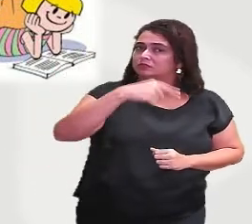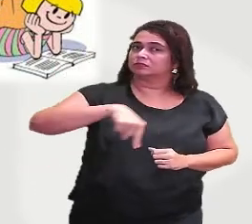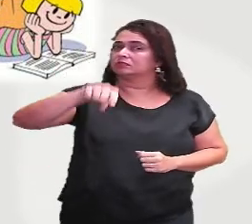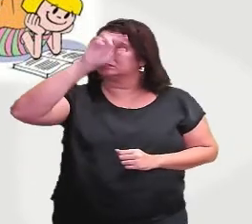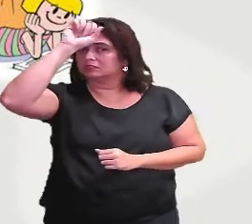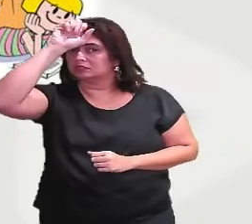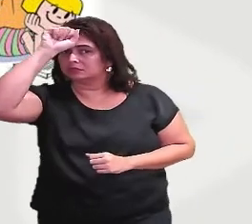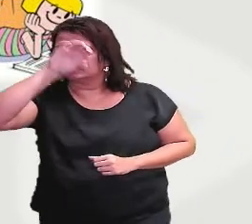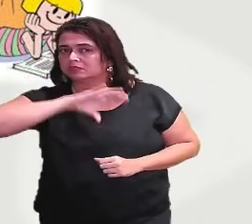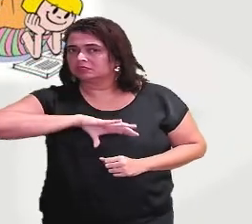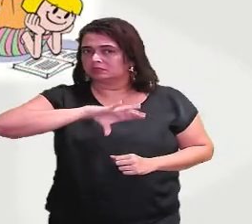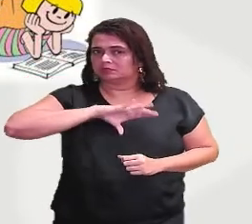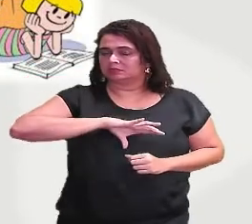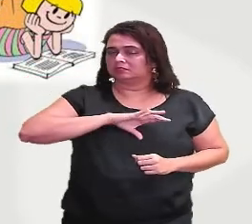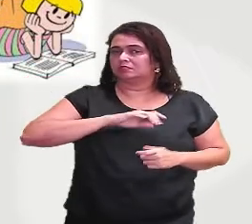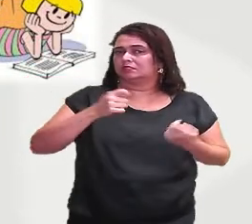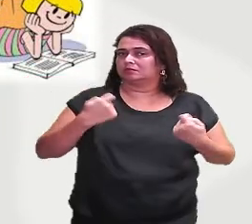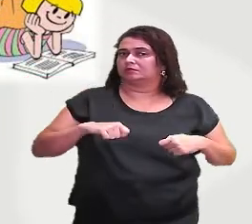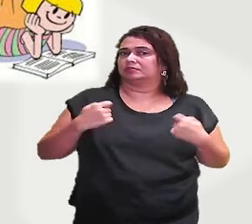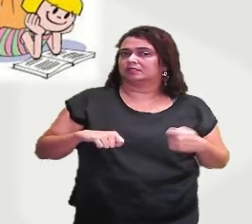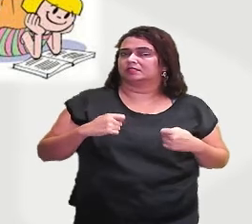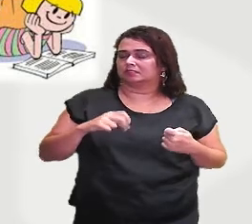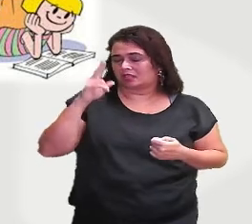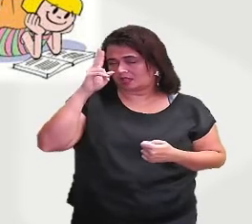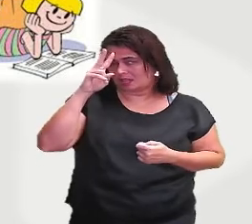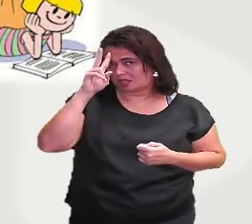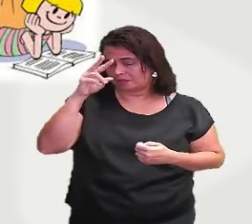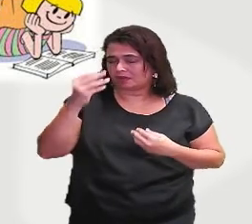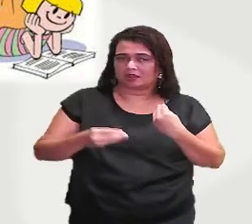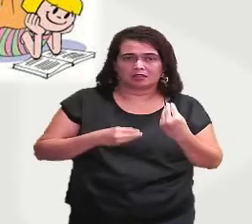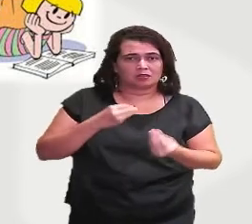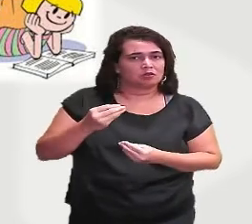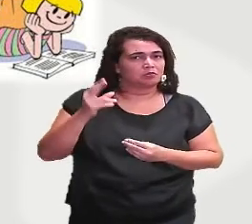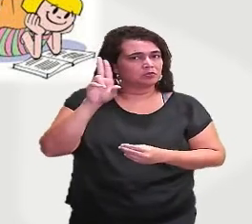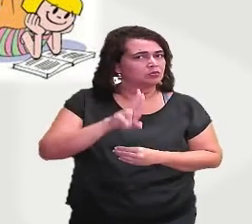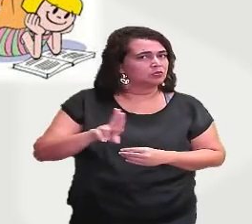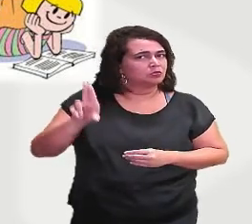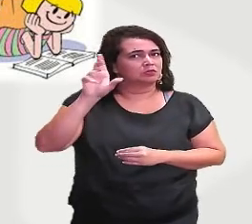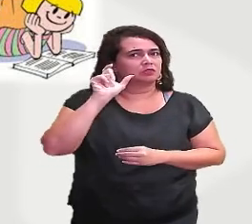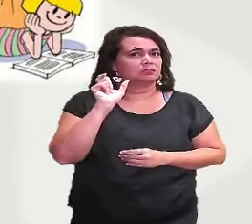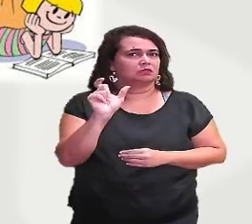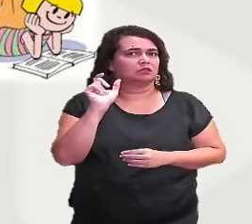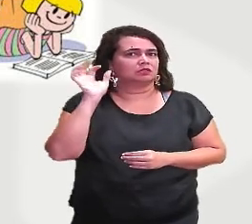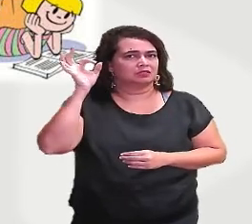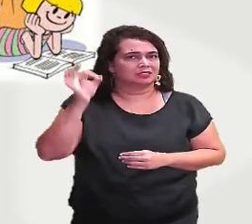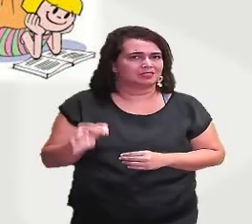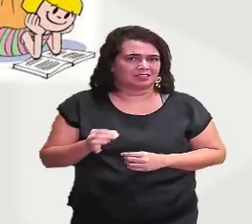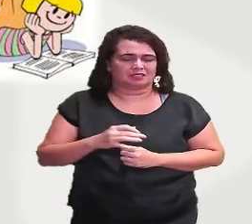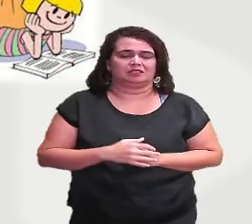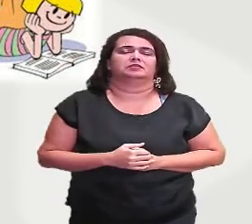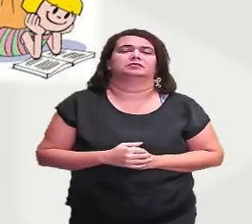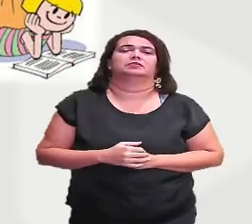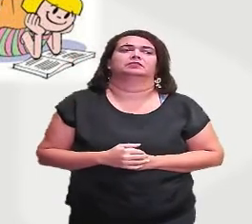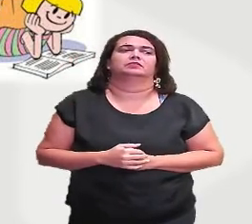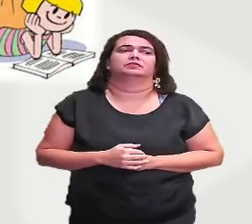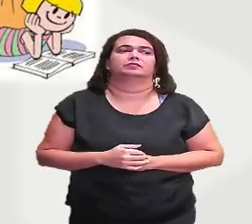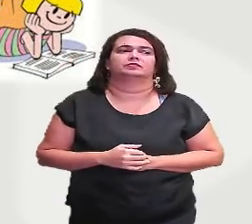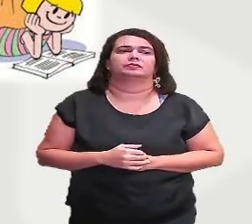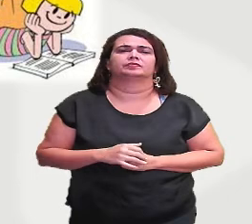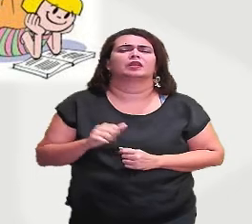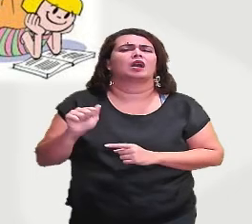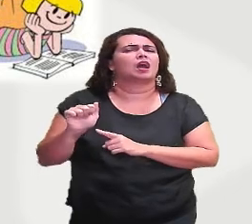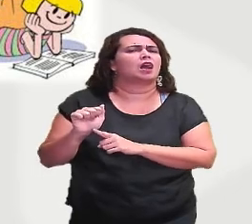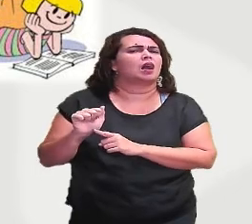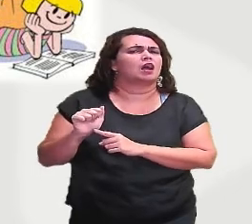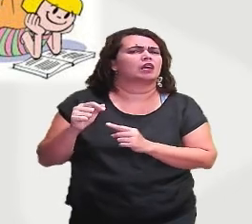aprendendo aí a língua portuguesa, nós relembramos também outros assuntos. Então, quando eu digo, daqui a três anos sairei desta cidade. Esse